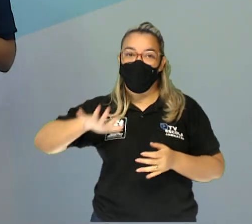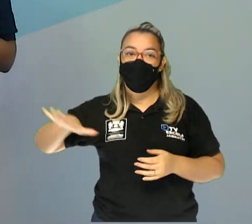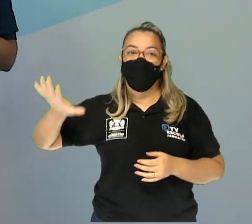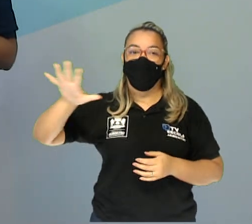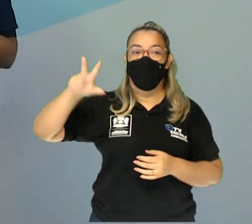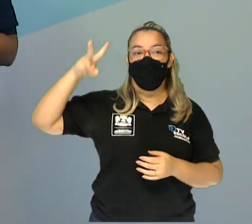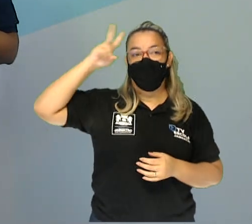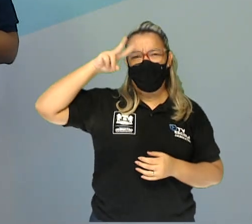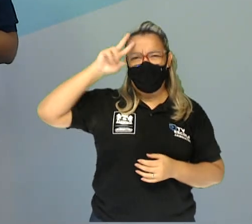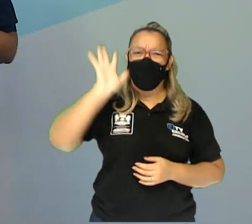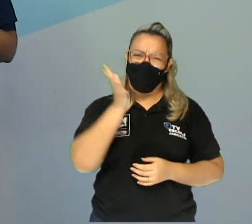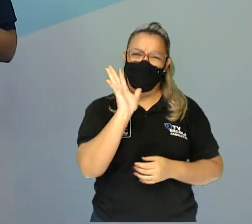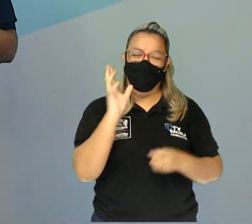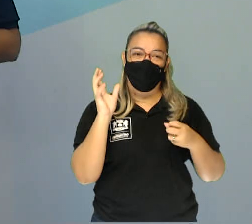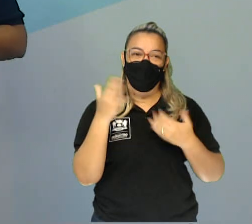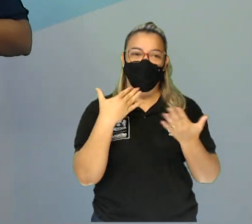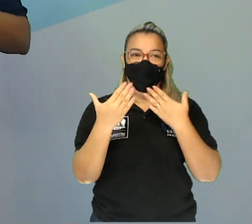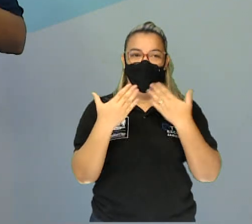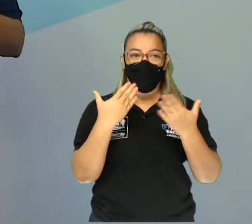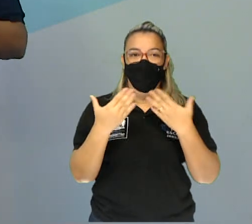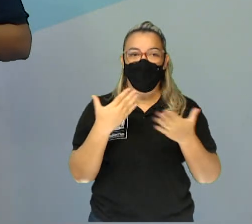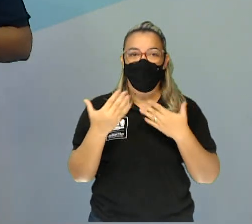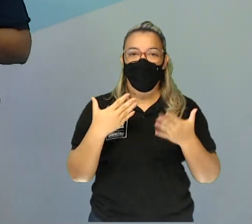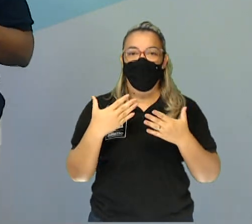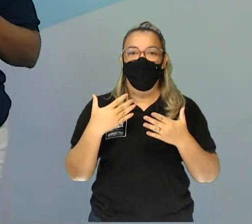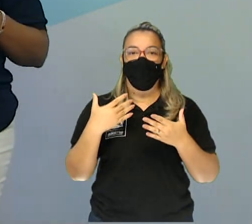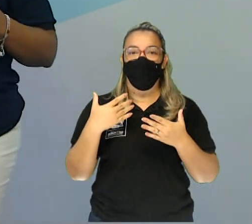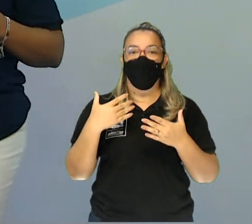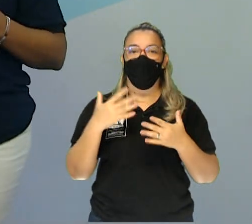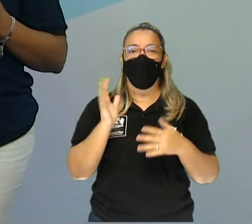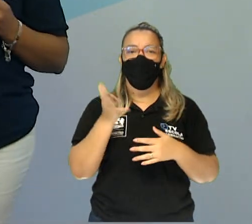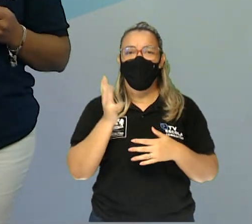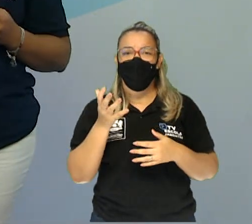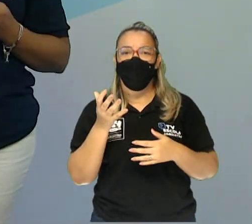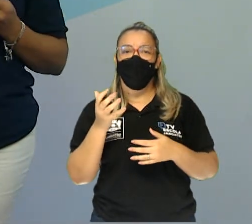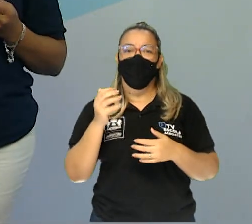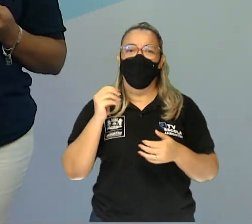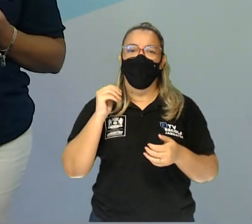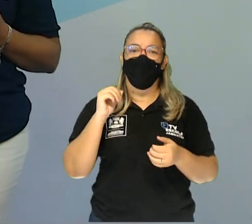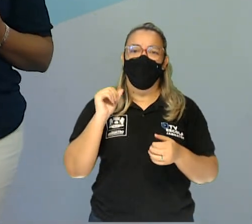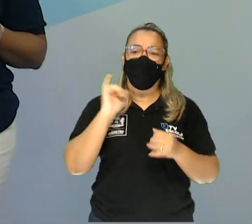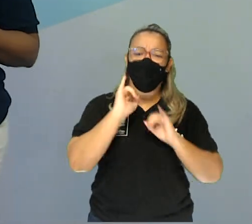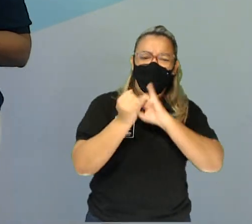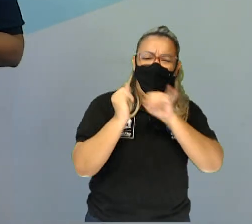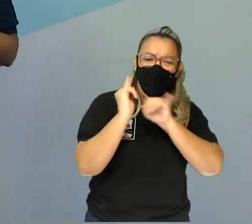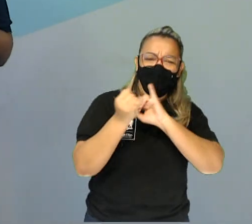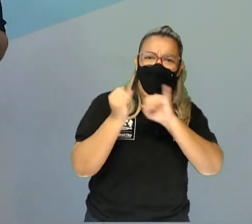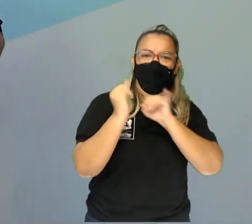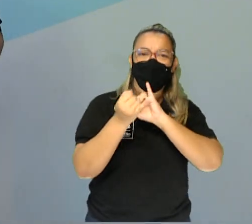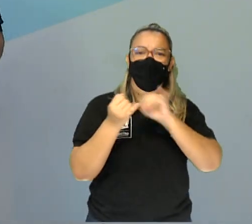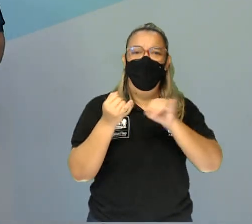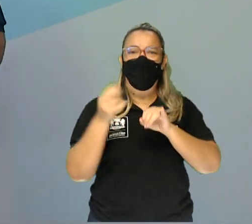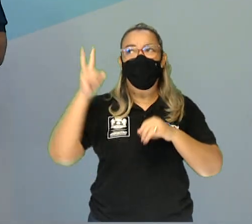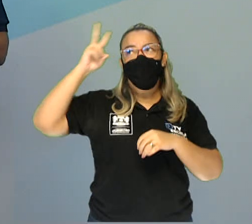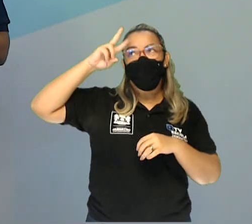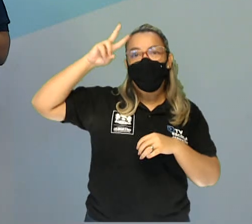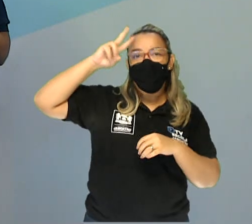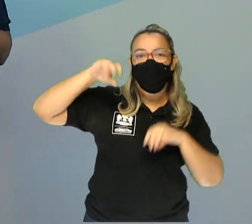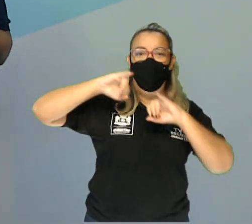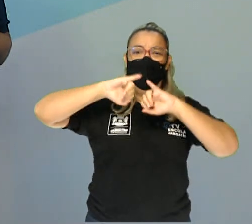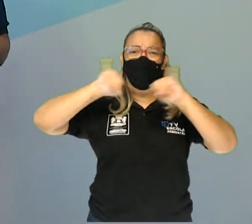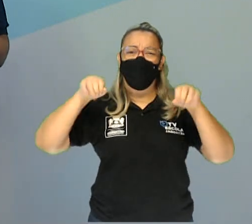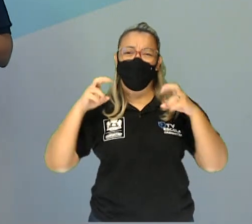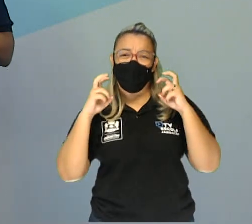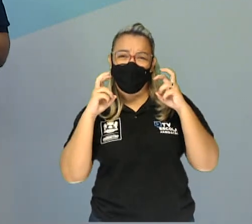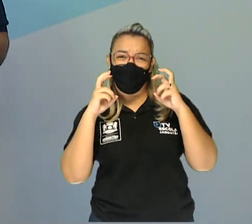foi contada aqui, a gente já passou por uma série, já teve uma série de informações sobre essa história de Jaboatão, o